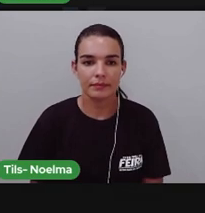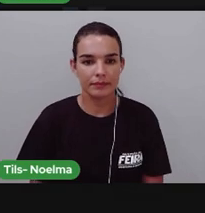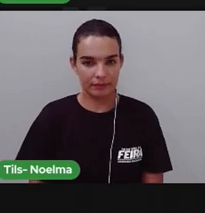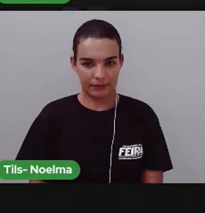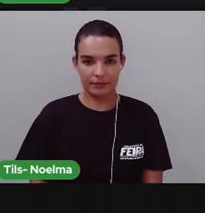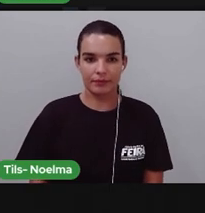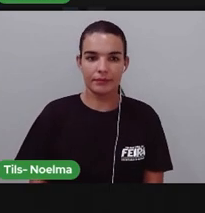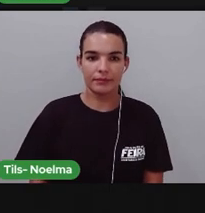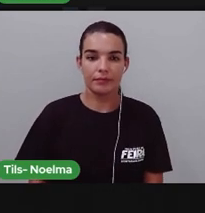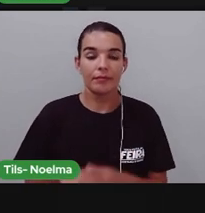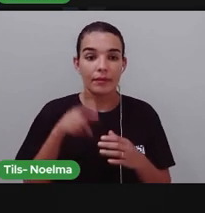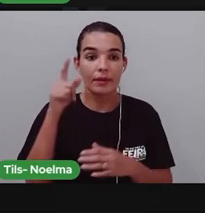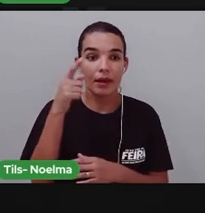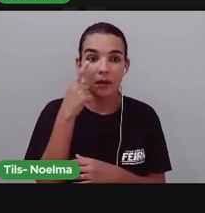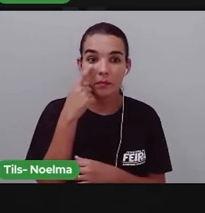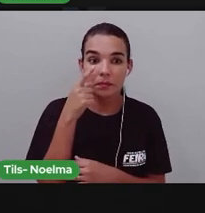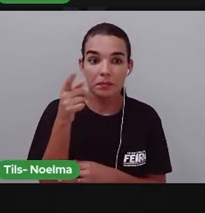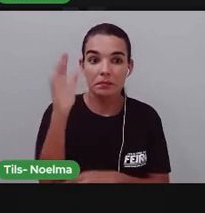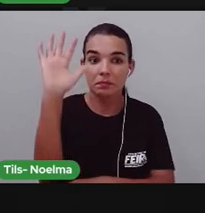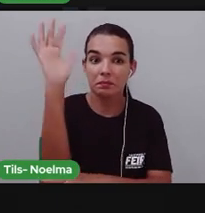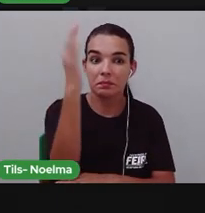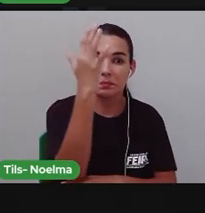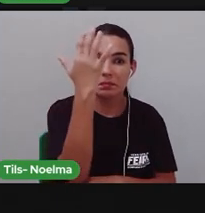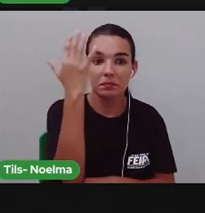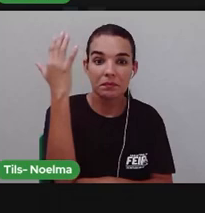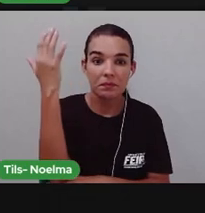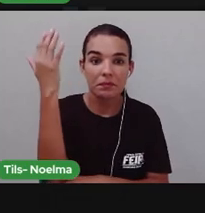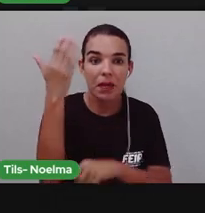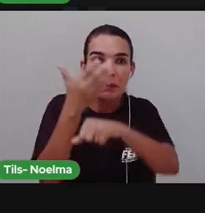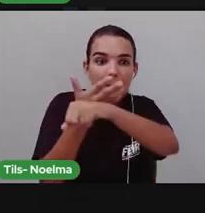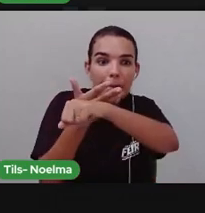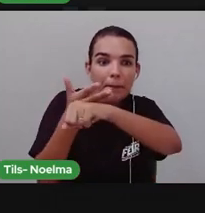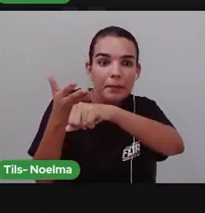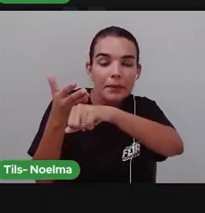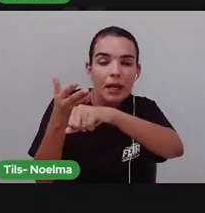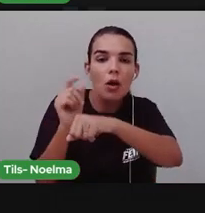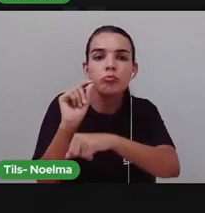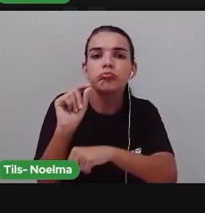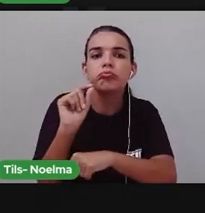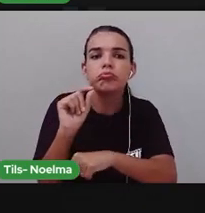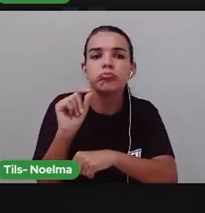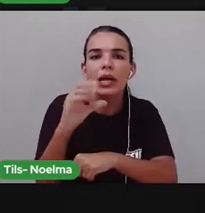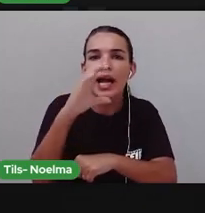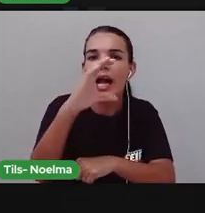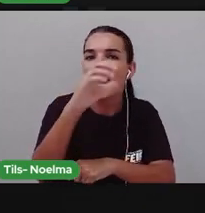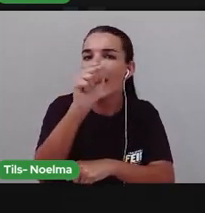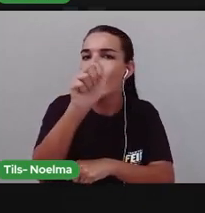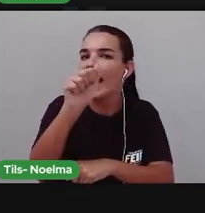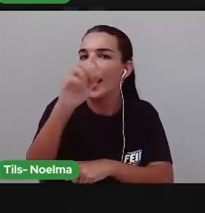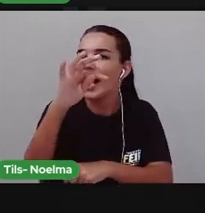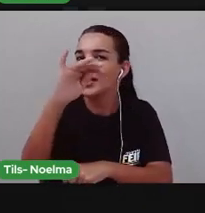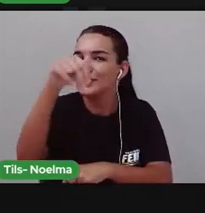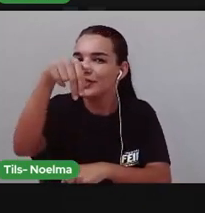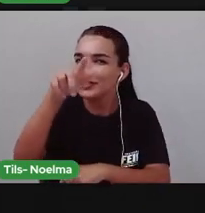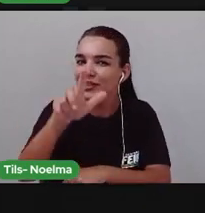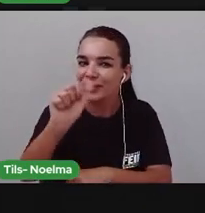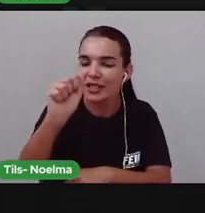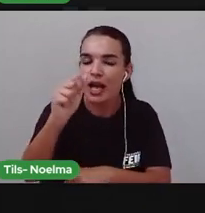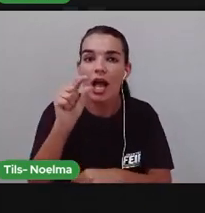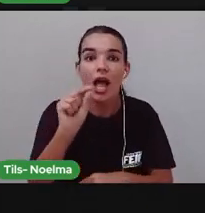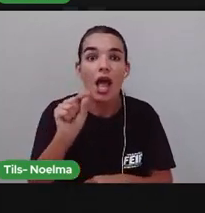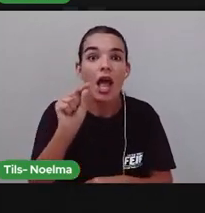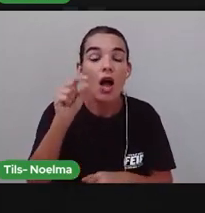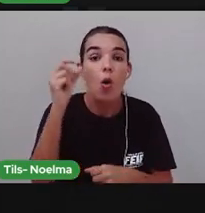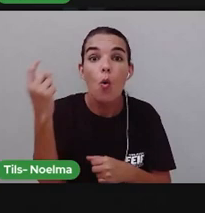Mata Branca Ou na linguagem Dos índios tupis Caatinga Esse é o único bioma